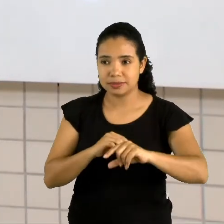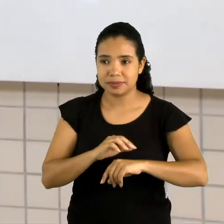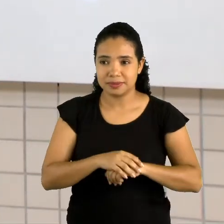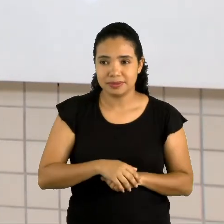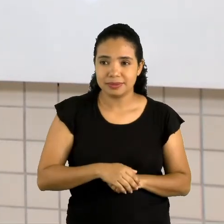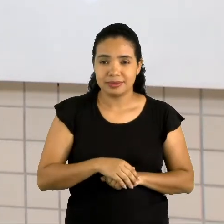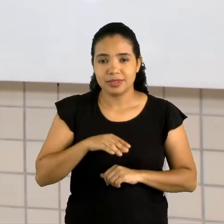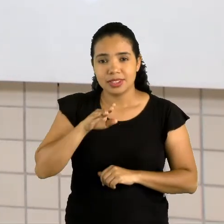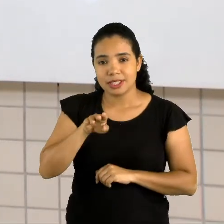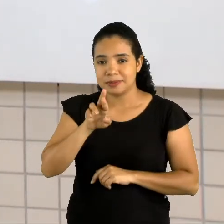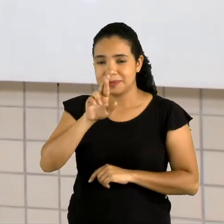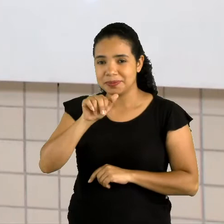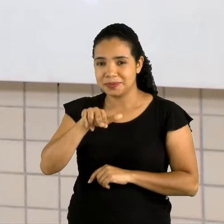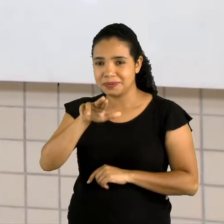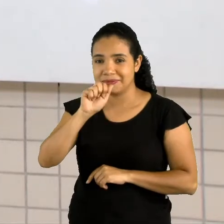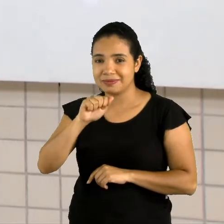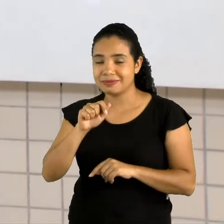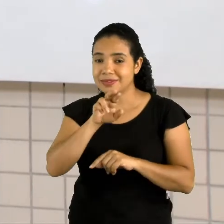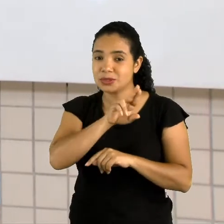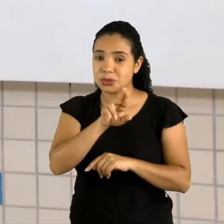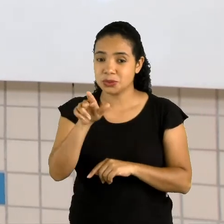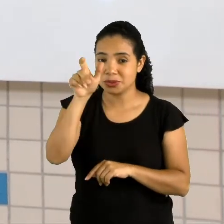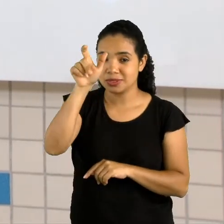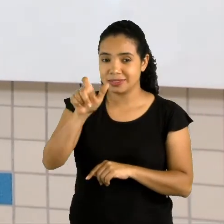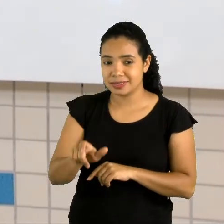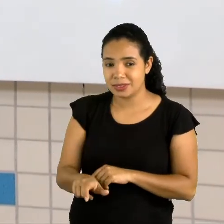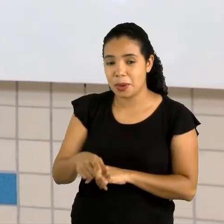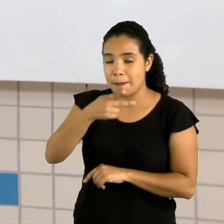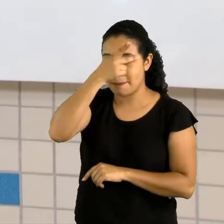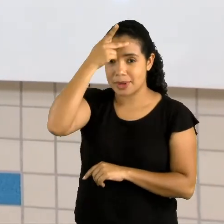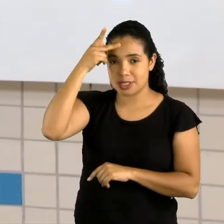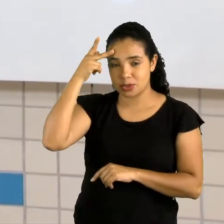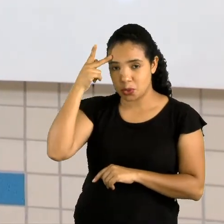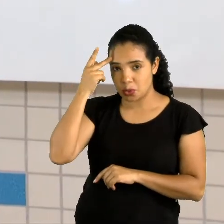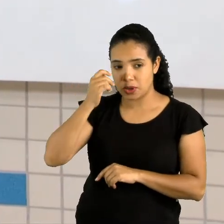Bruna, por quê? É nome de pessoa.